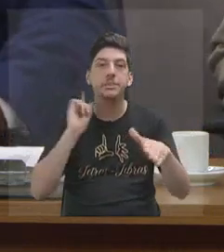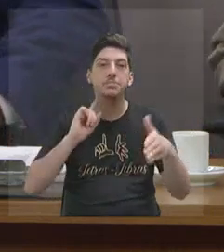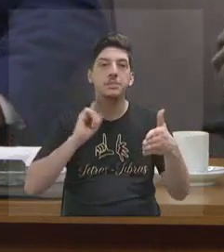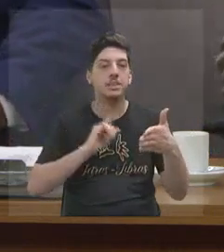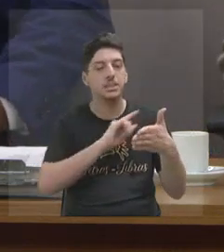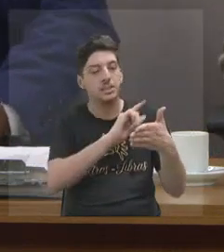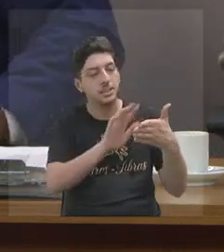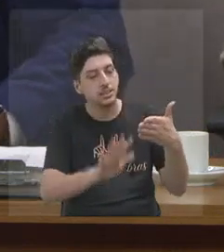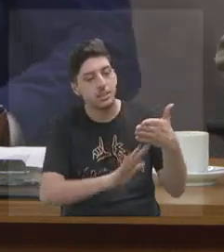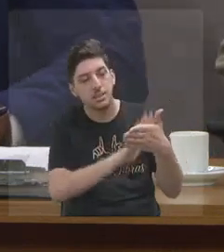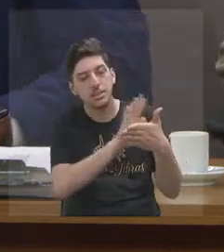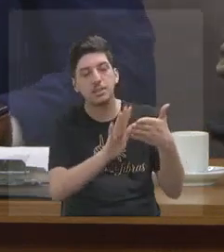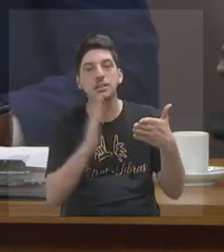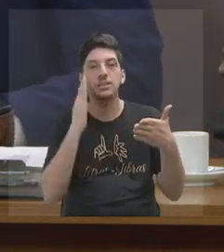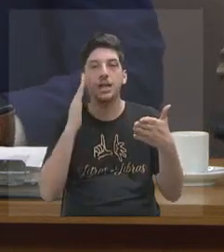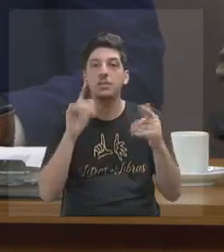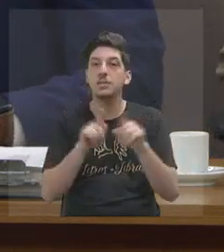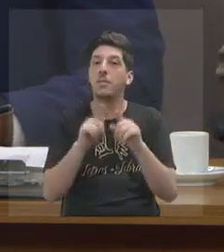comunicação.